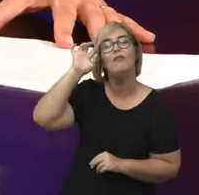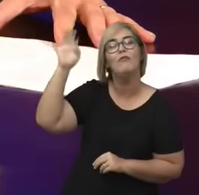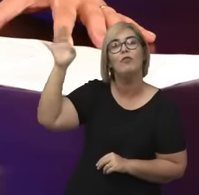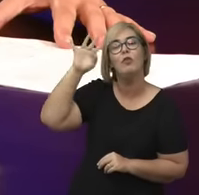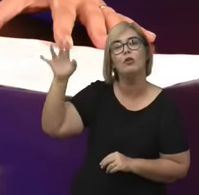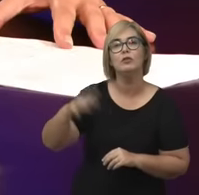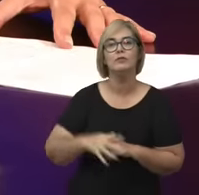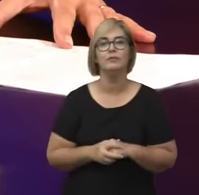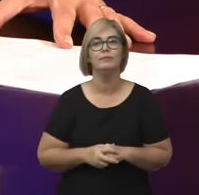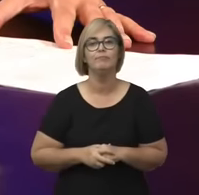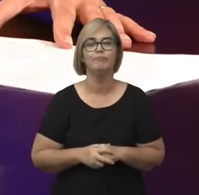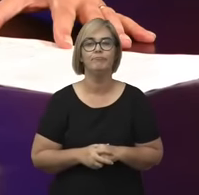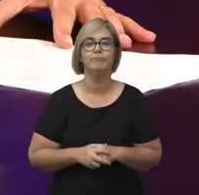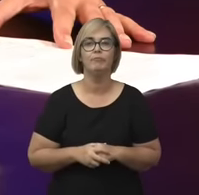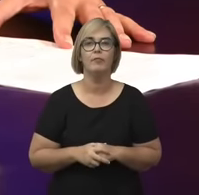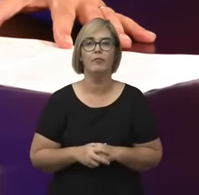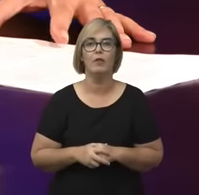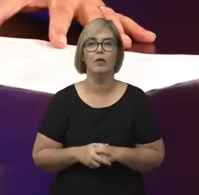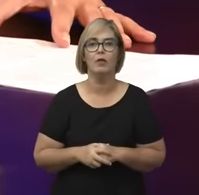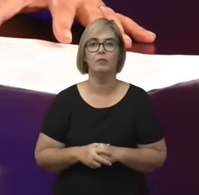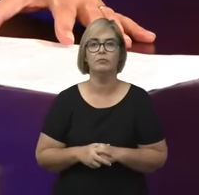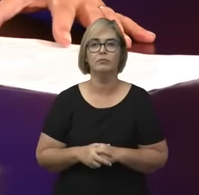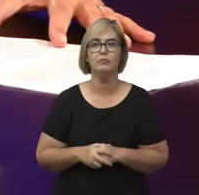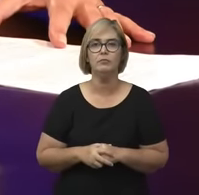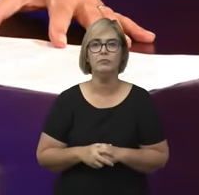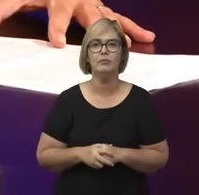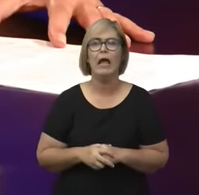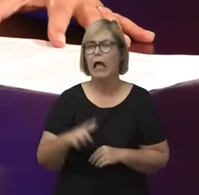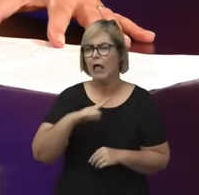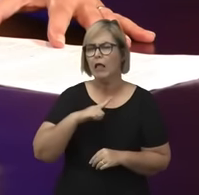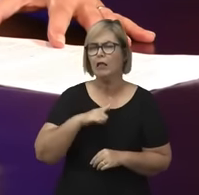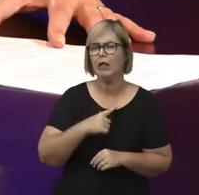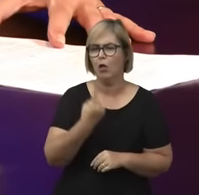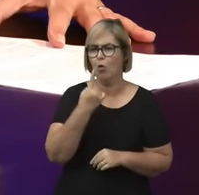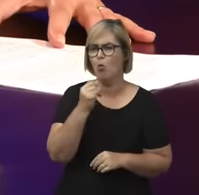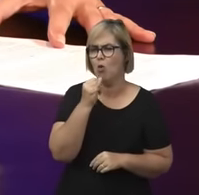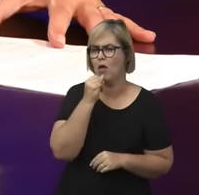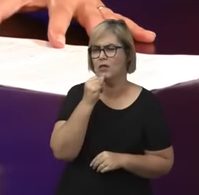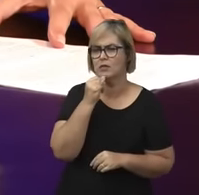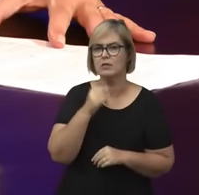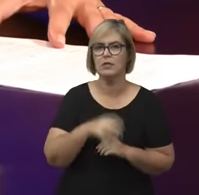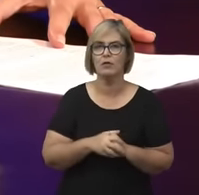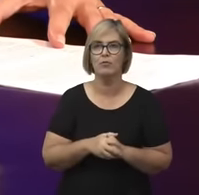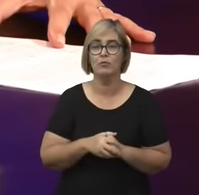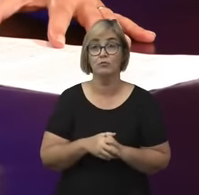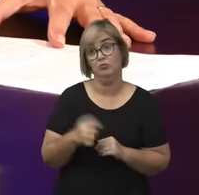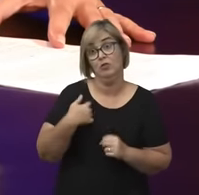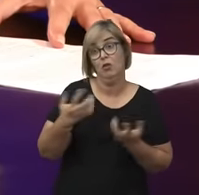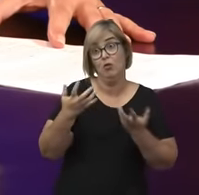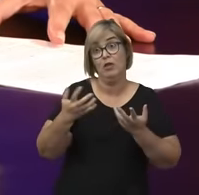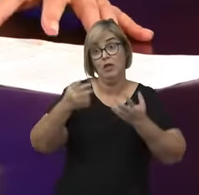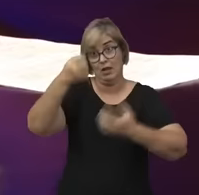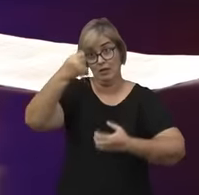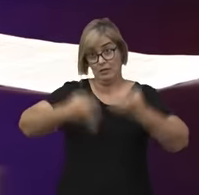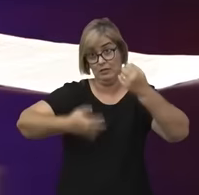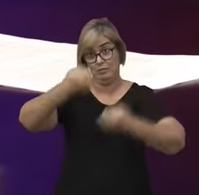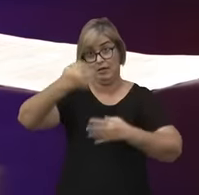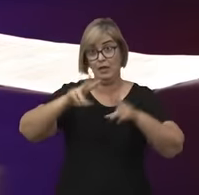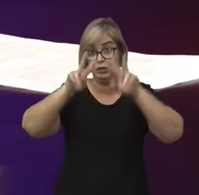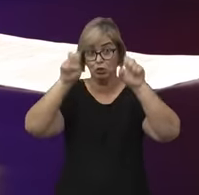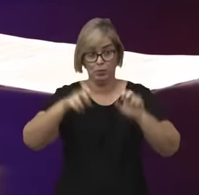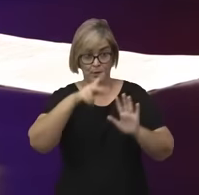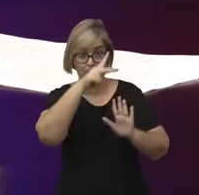E tem um exemplo. Eu queria começar a falar sobre essa questão do projeto de resgate,